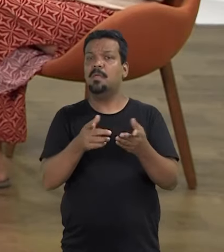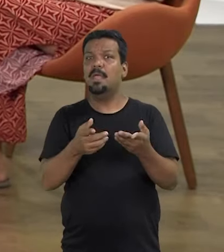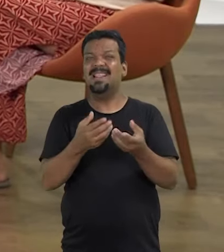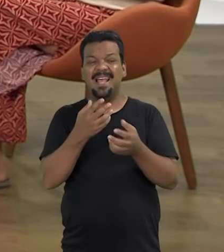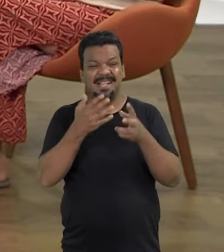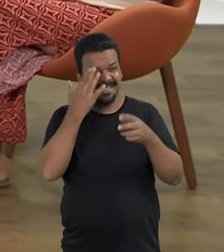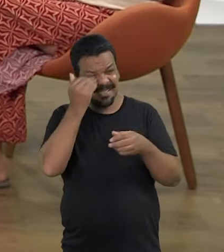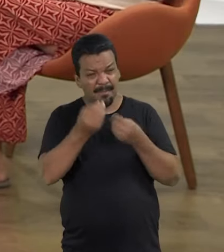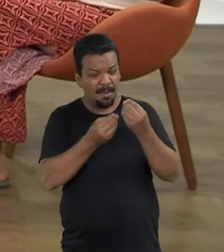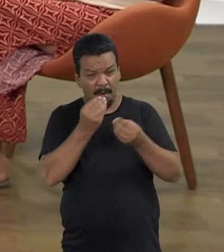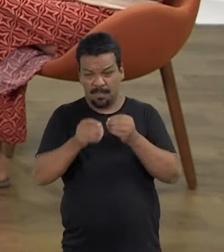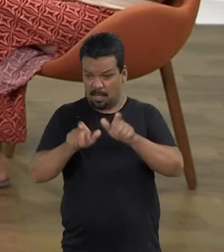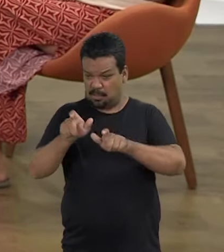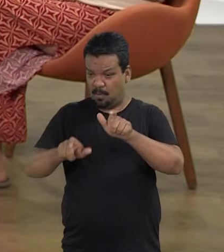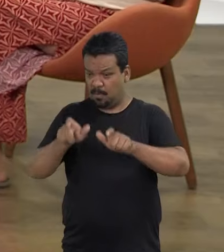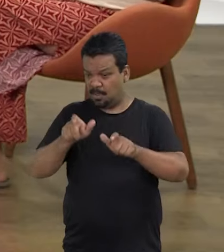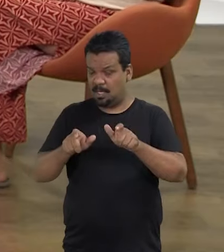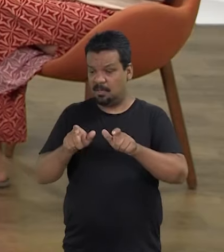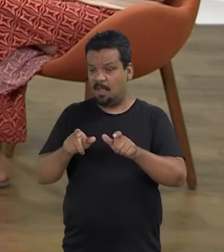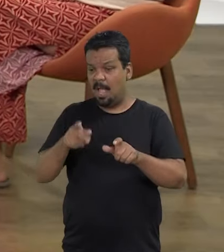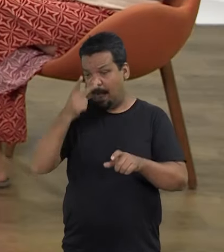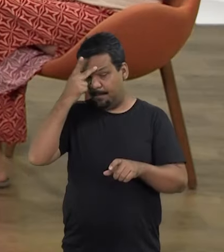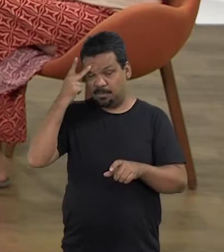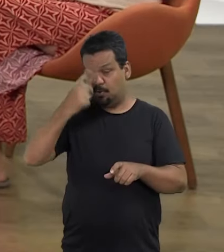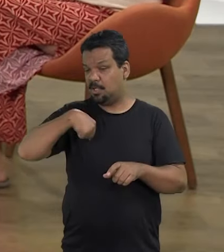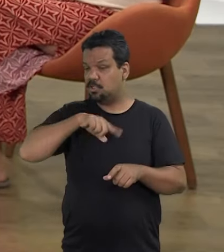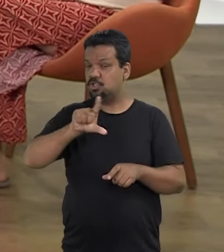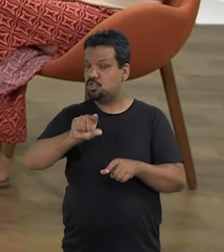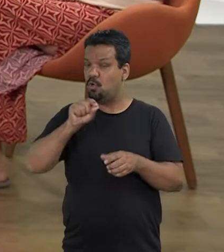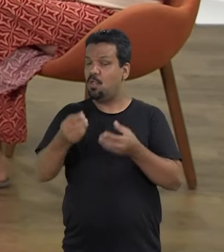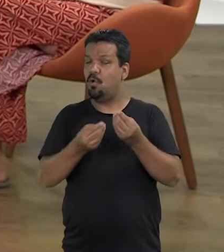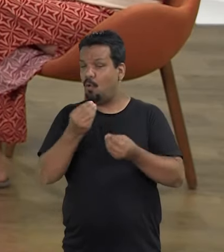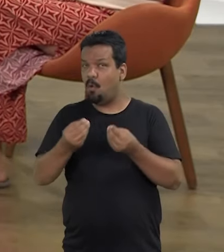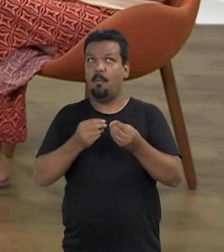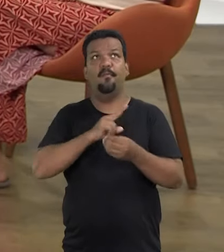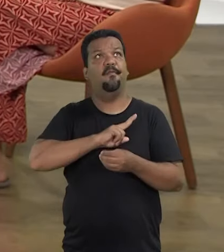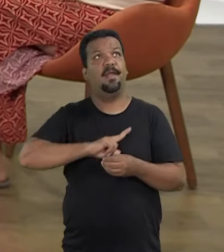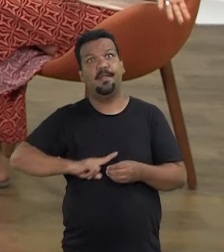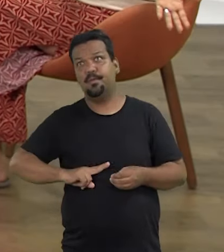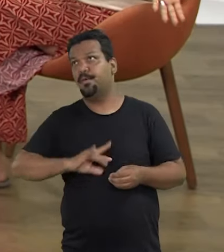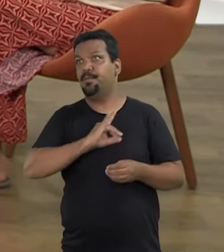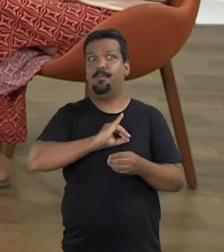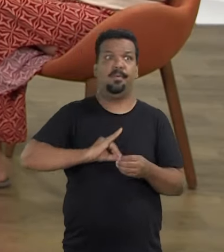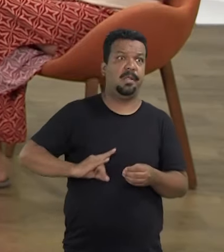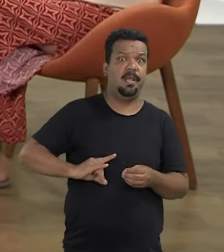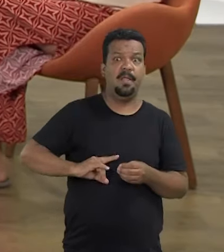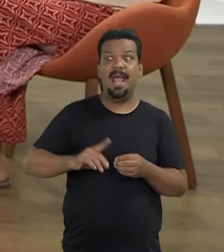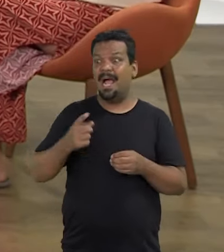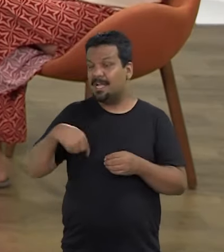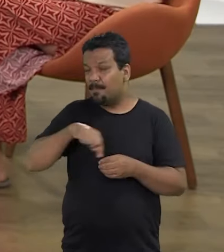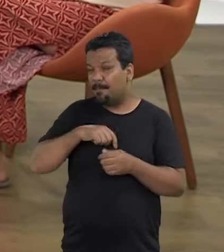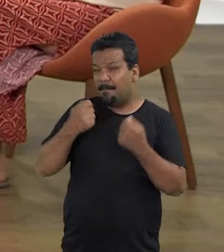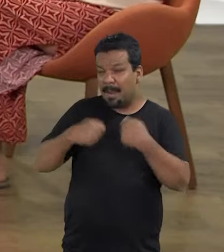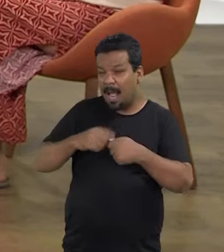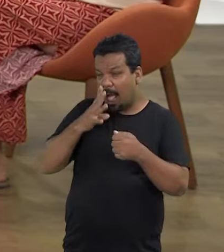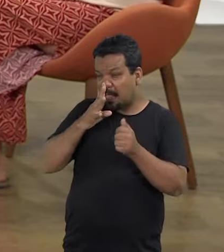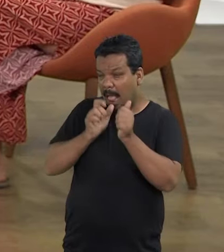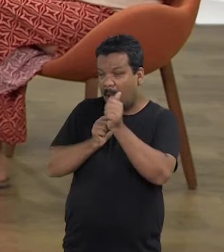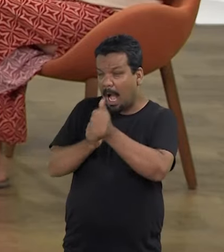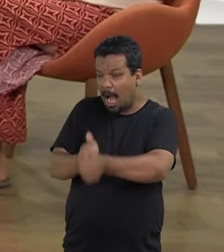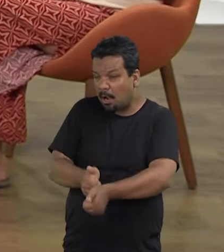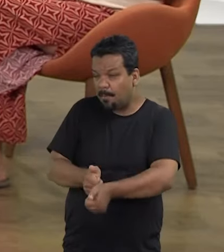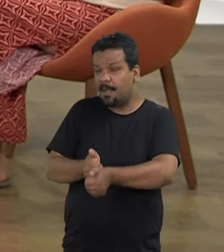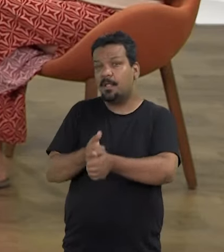a gente sabe como está se comportando a nossa candidata em quem nós votamos para vereador, por exemplo, ou vereadora. A gente tem